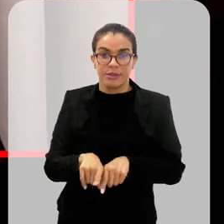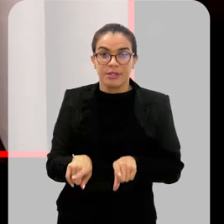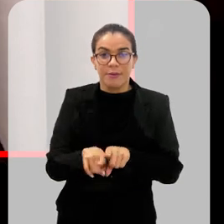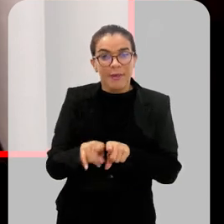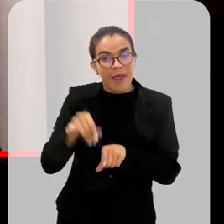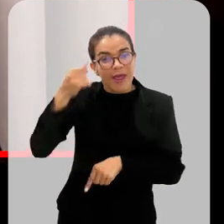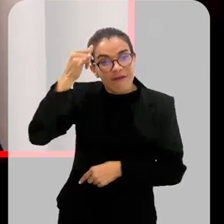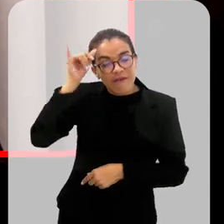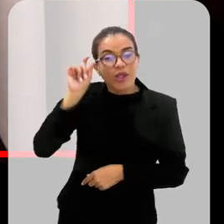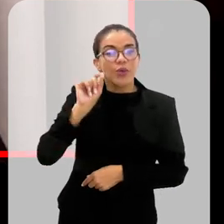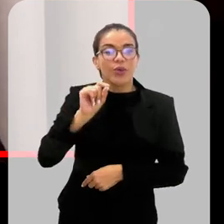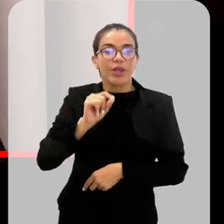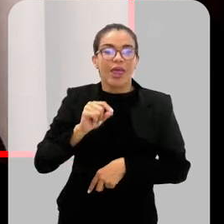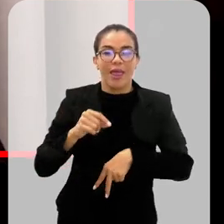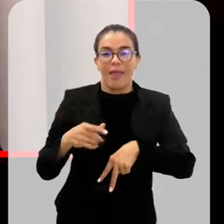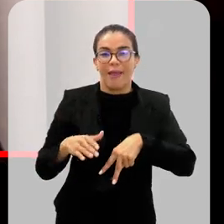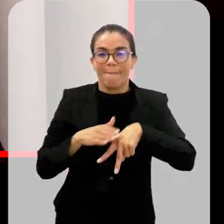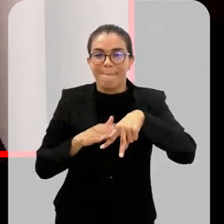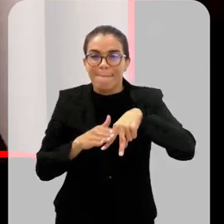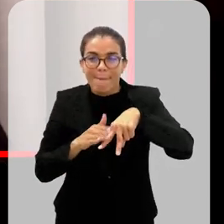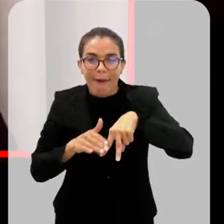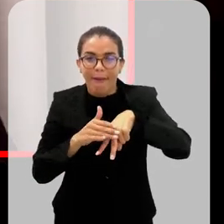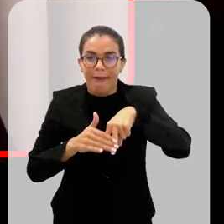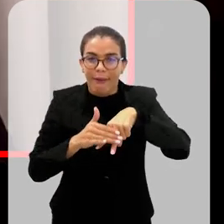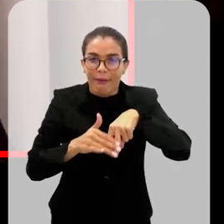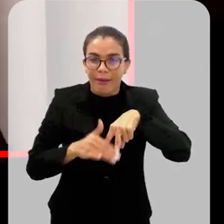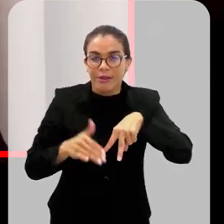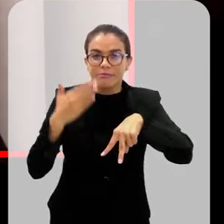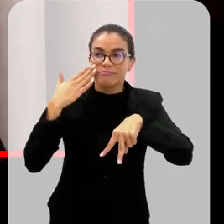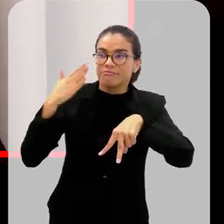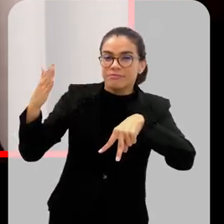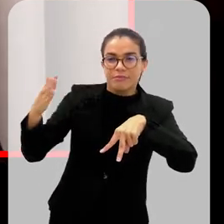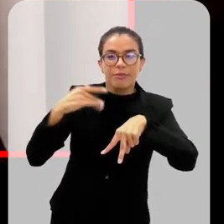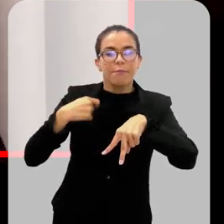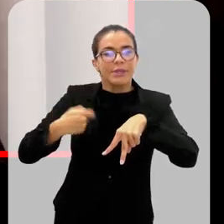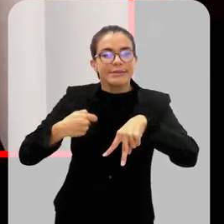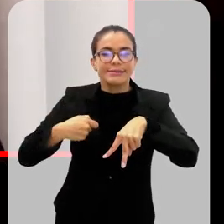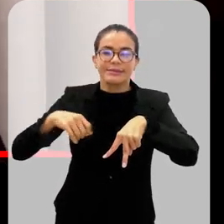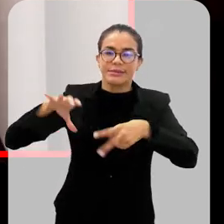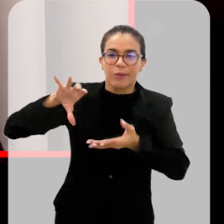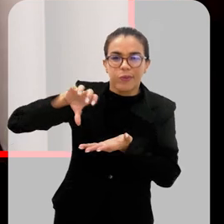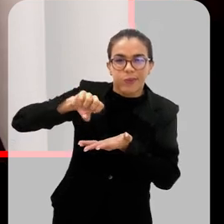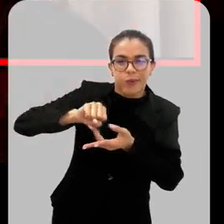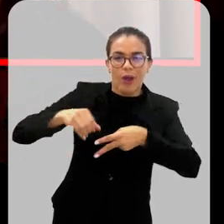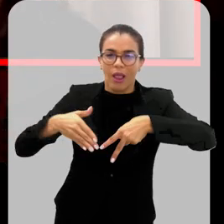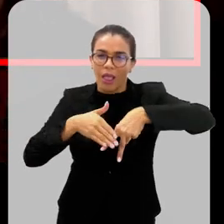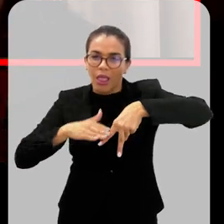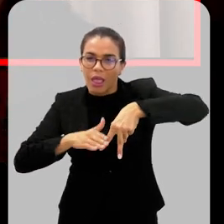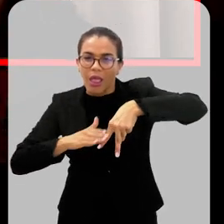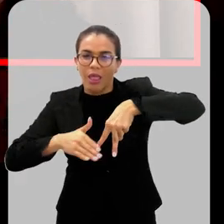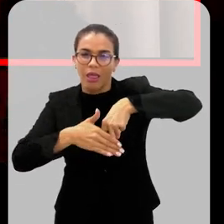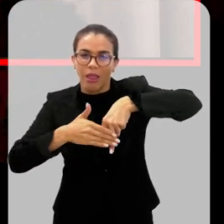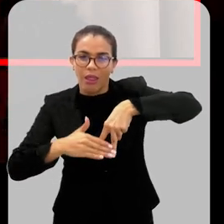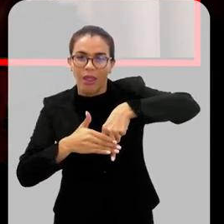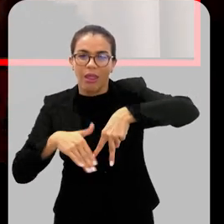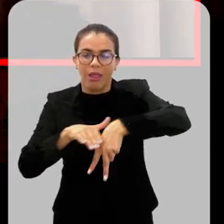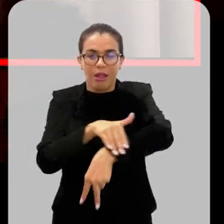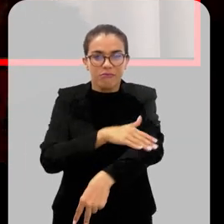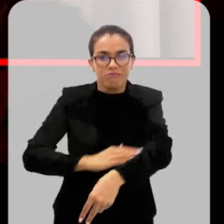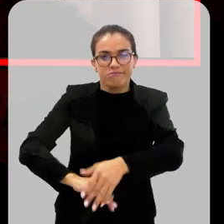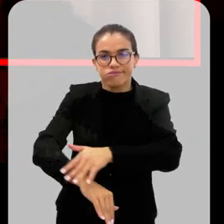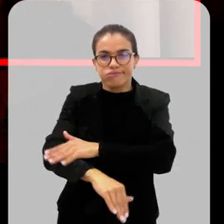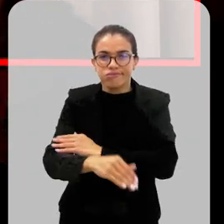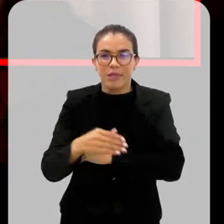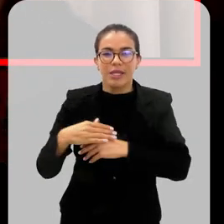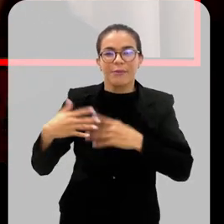evite a exposição da pele, se for expor a pele, use repelente, tele sua casa,